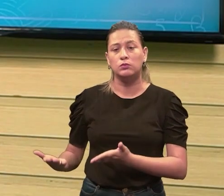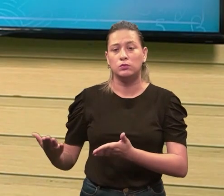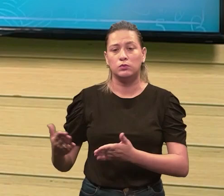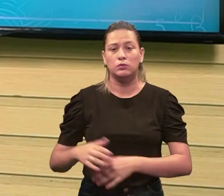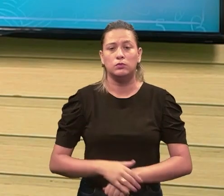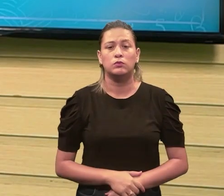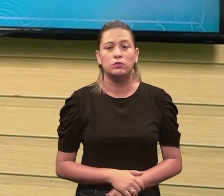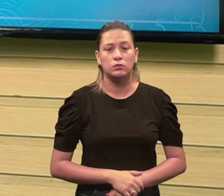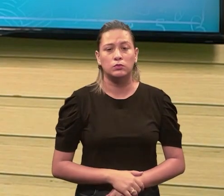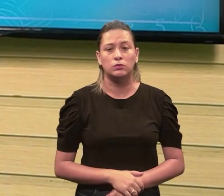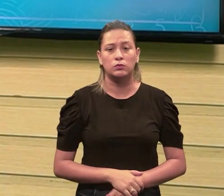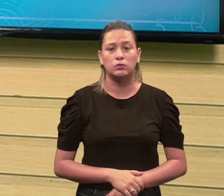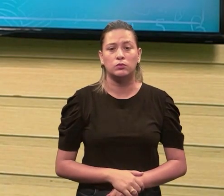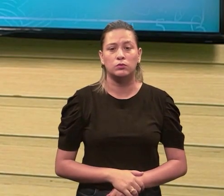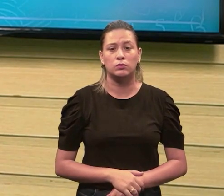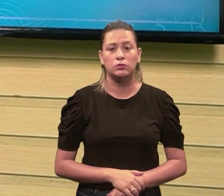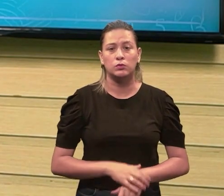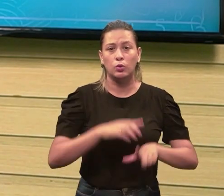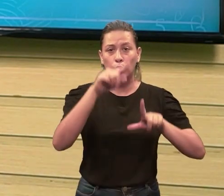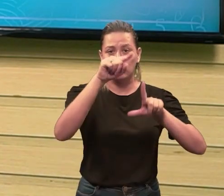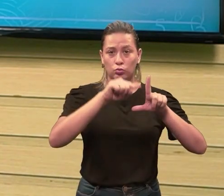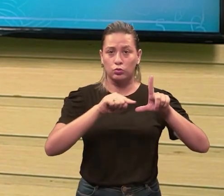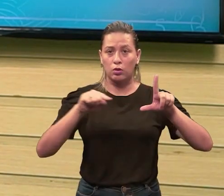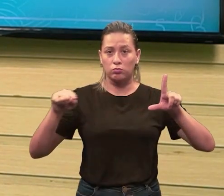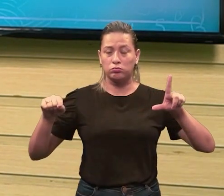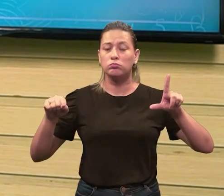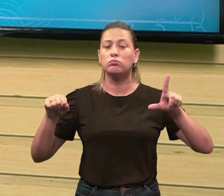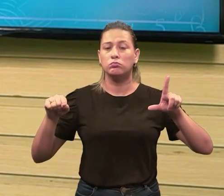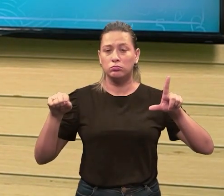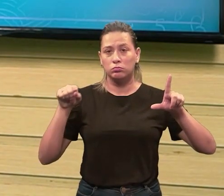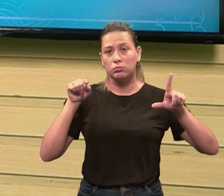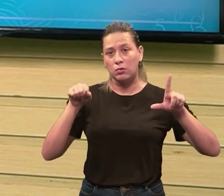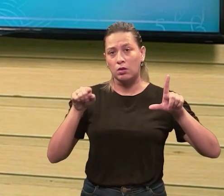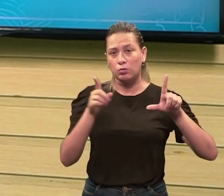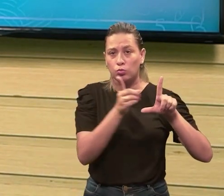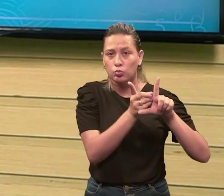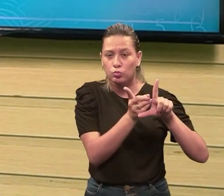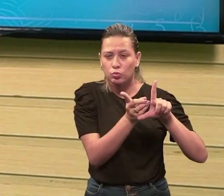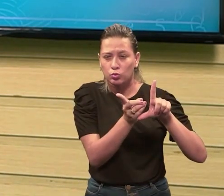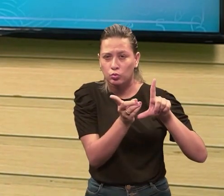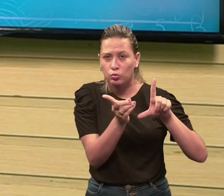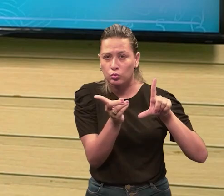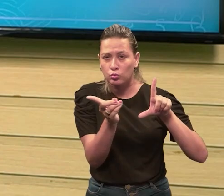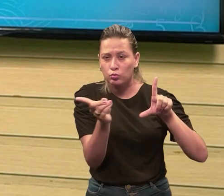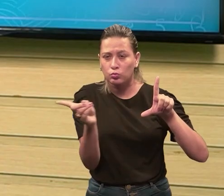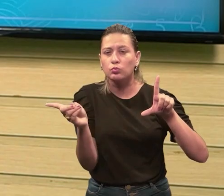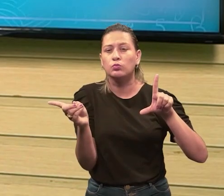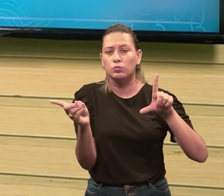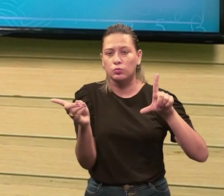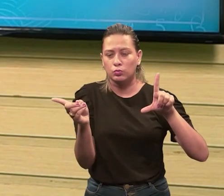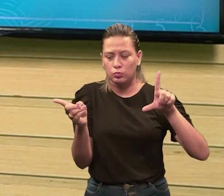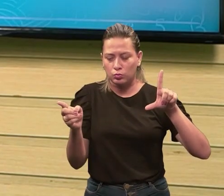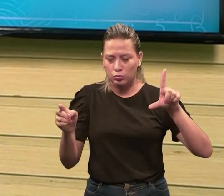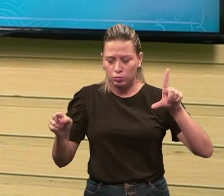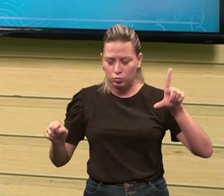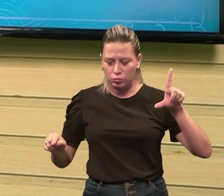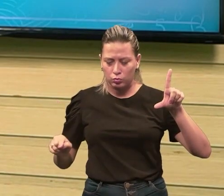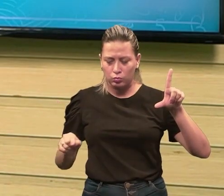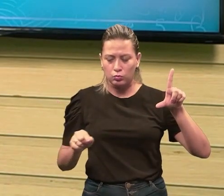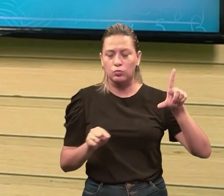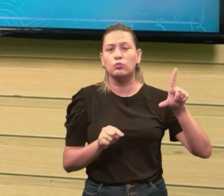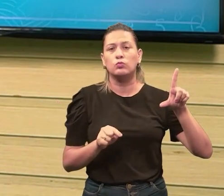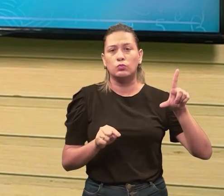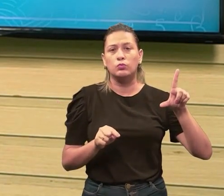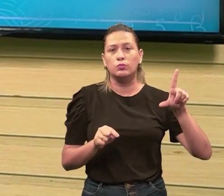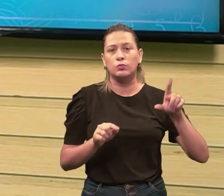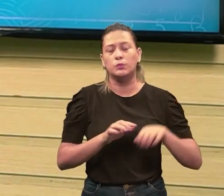percebem aqui o sentido através dessa setinha. Então, a setinha, ela mostra, né? O fluxo dessa corrente em um único